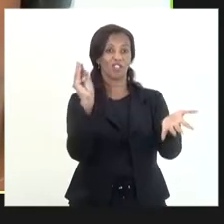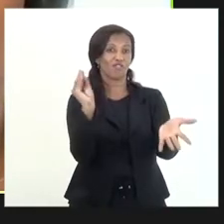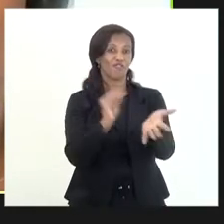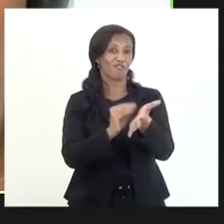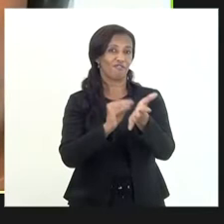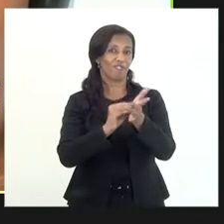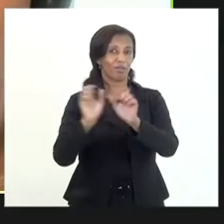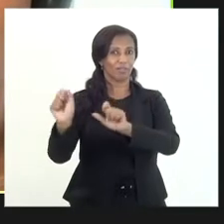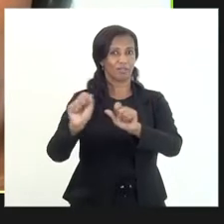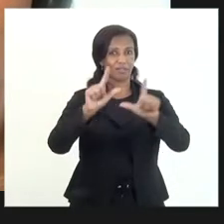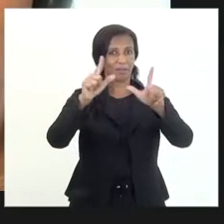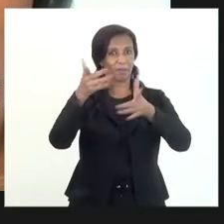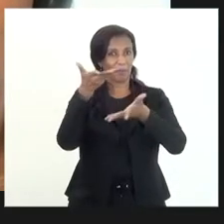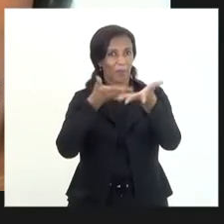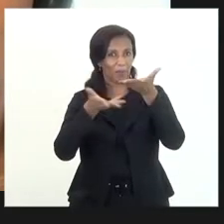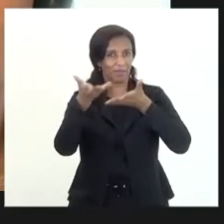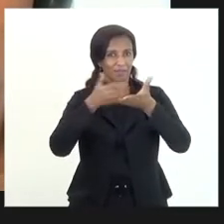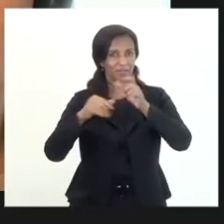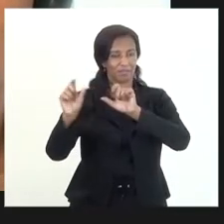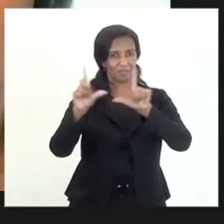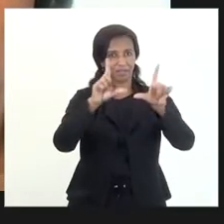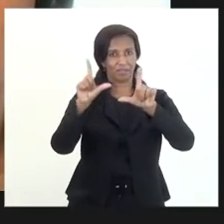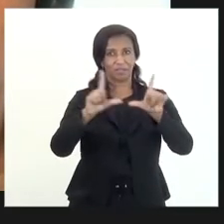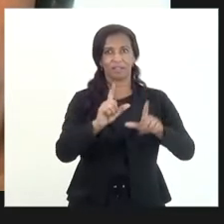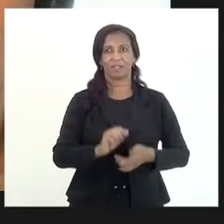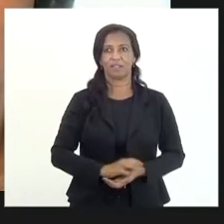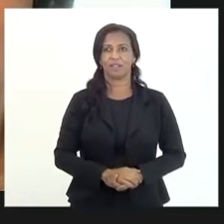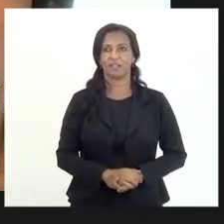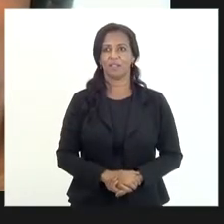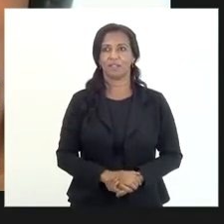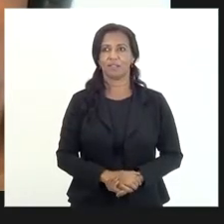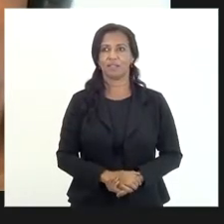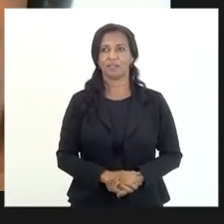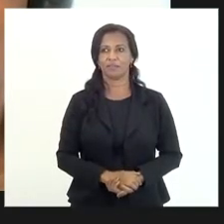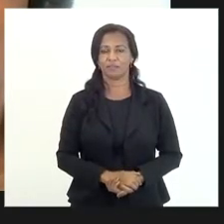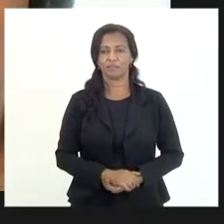compartilhar a tela diga aí o que o André tem que fazer na tela dele